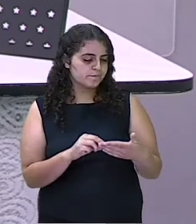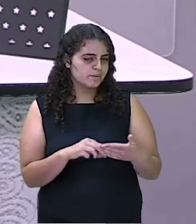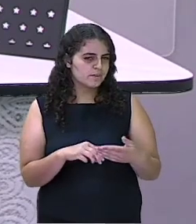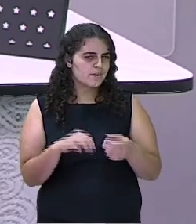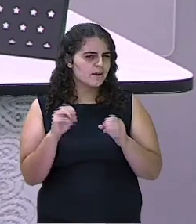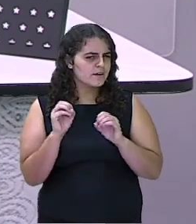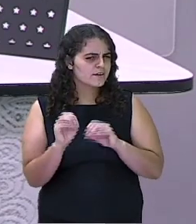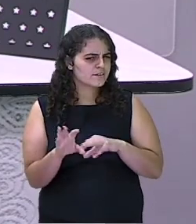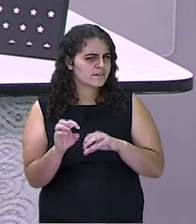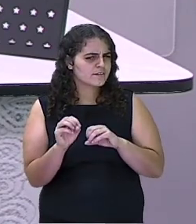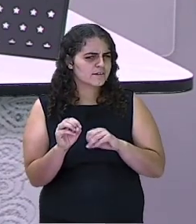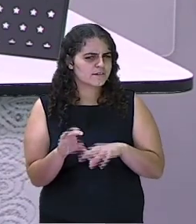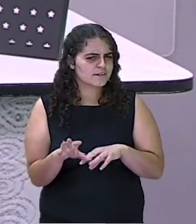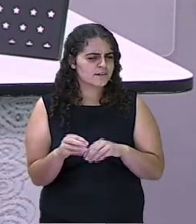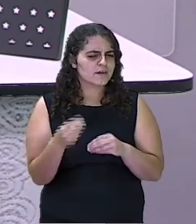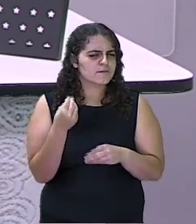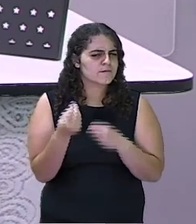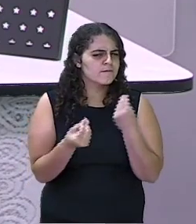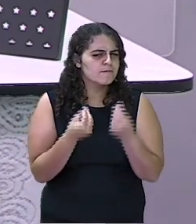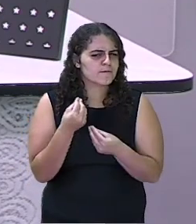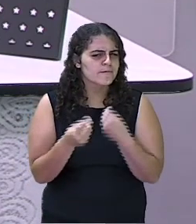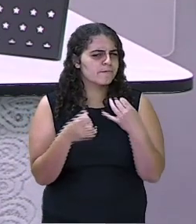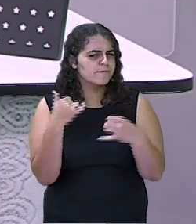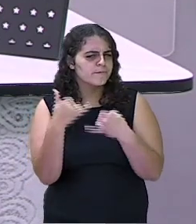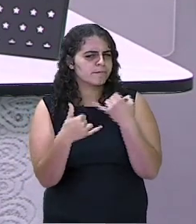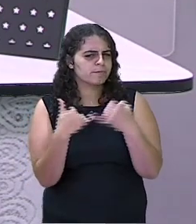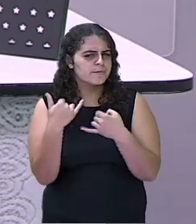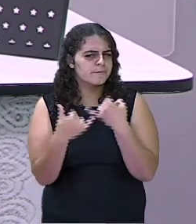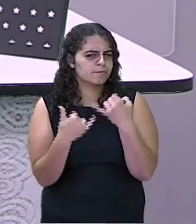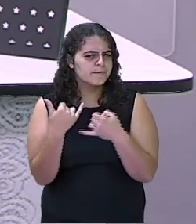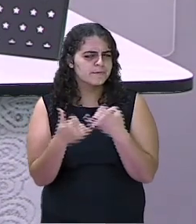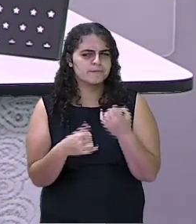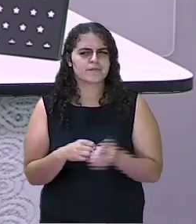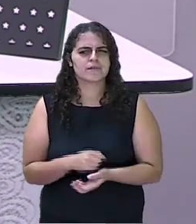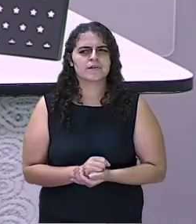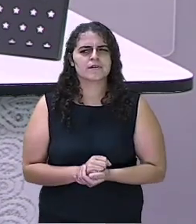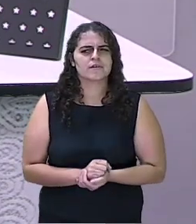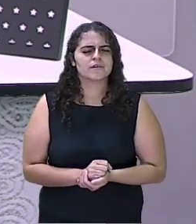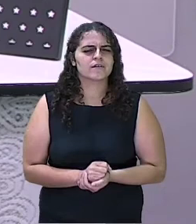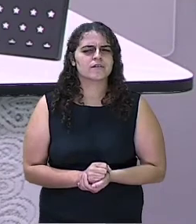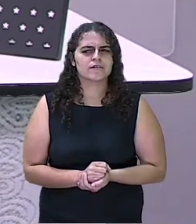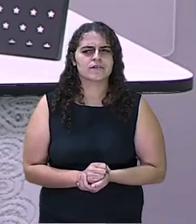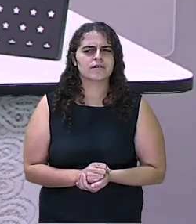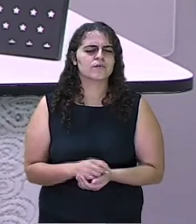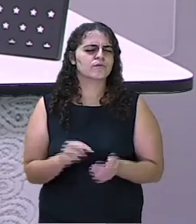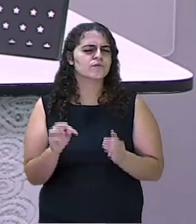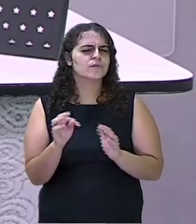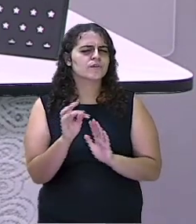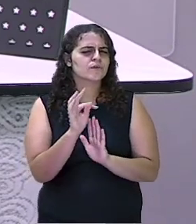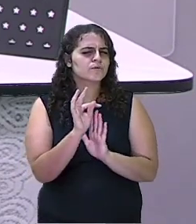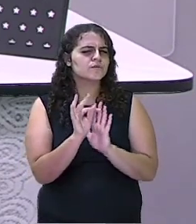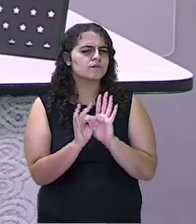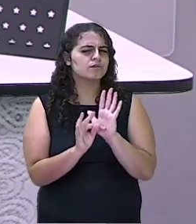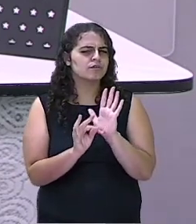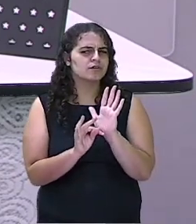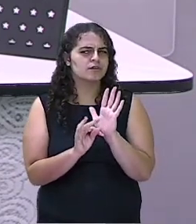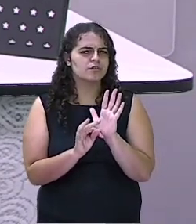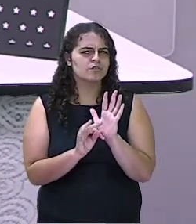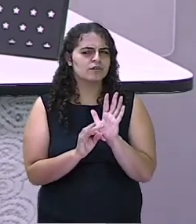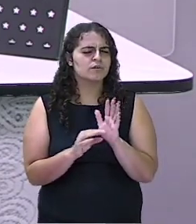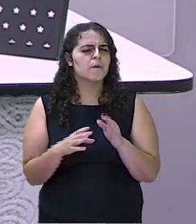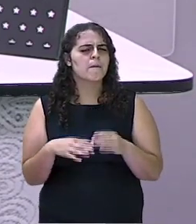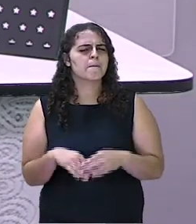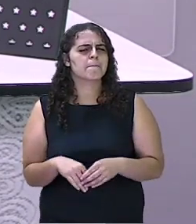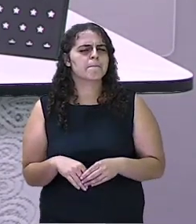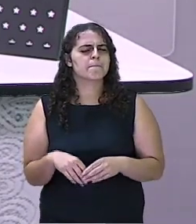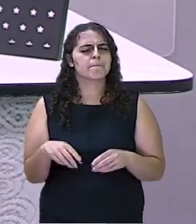Ensinar como brincar. Será que o texto pé